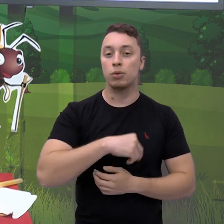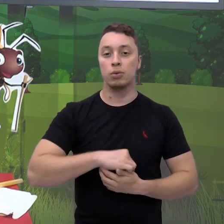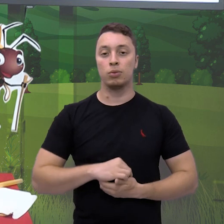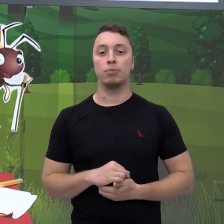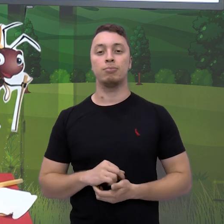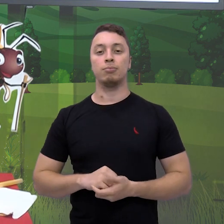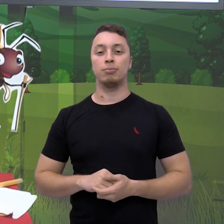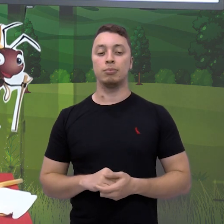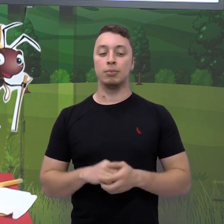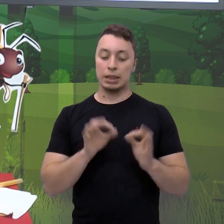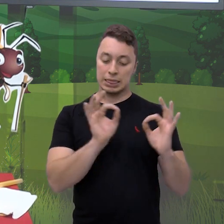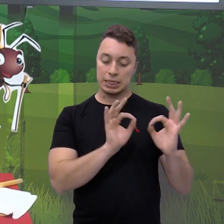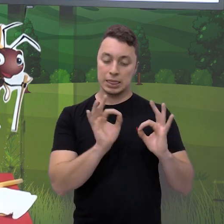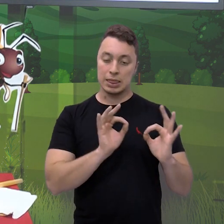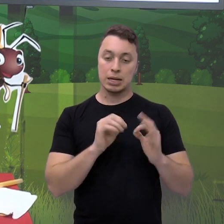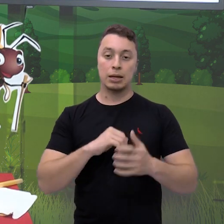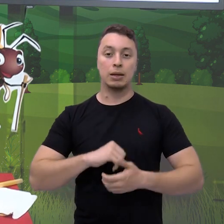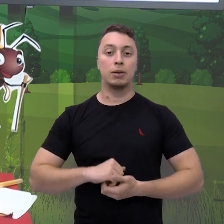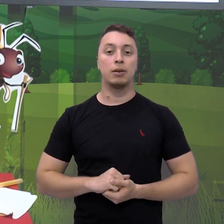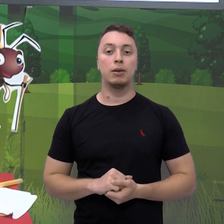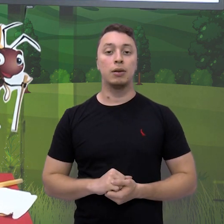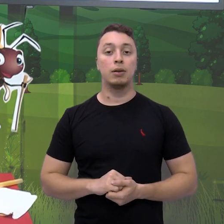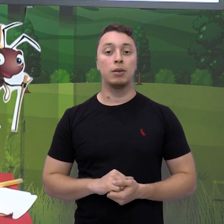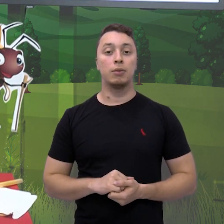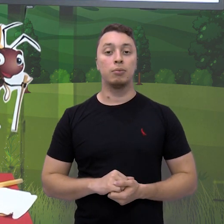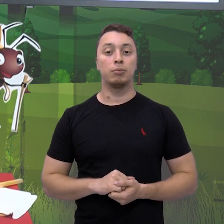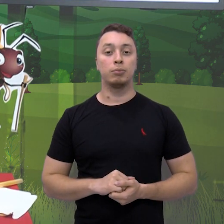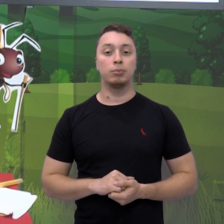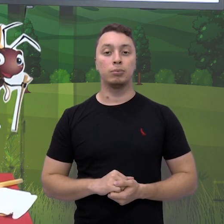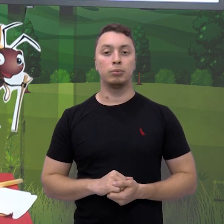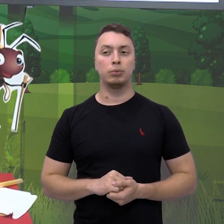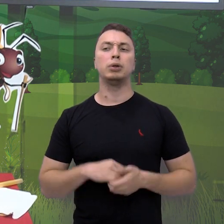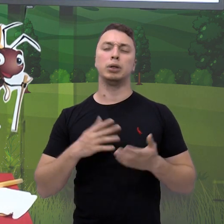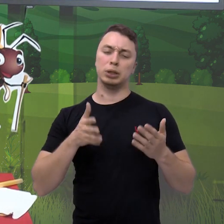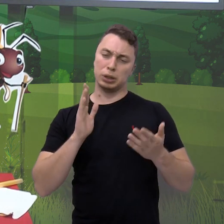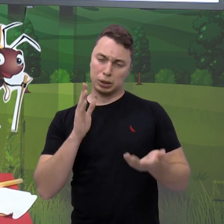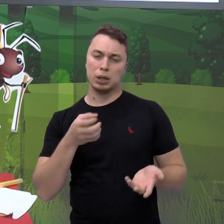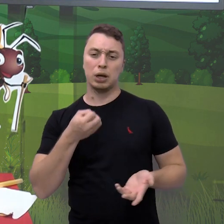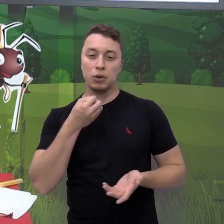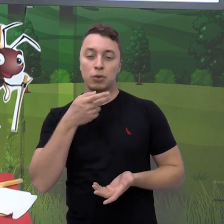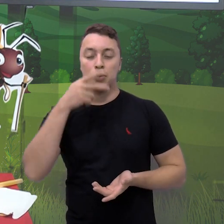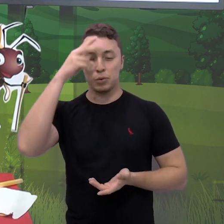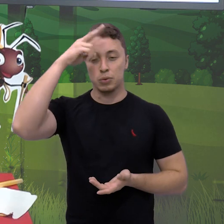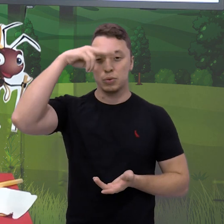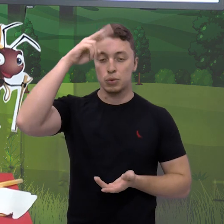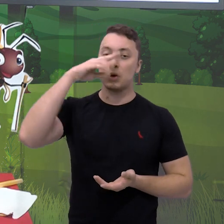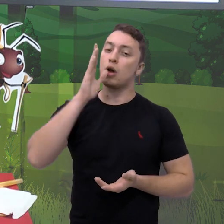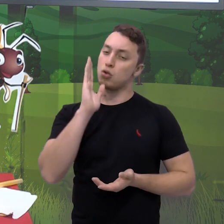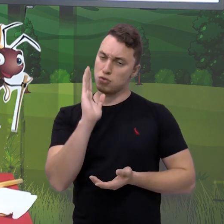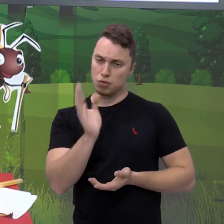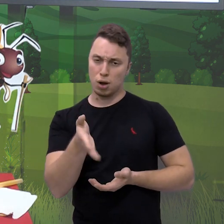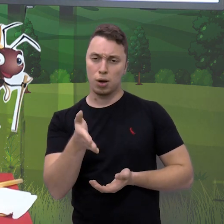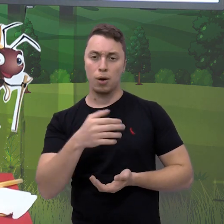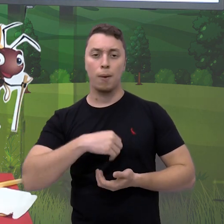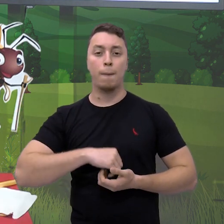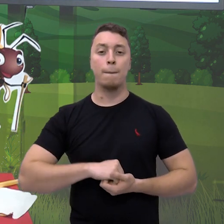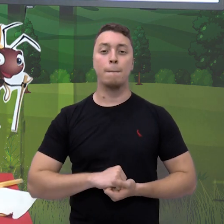organizado. Vamos lá então. Então, nós já escutamos aí a historinha da cigarra e da formiga.